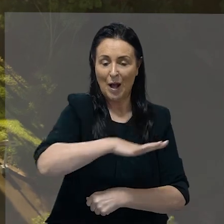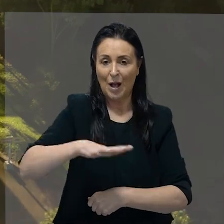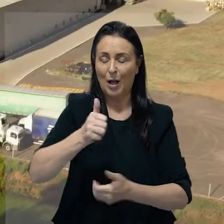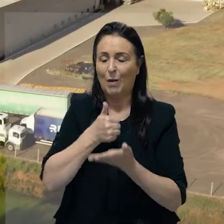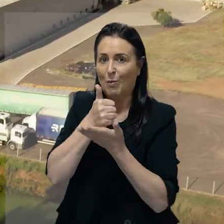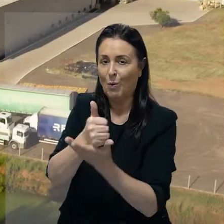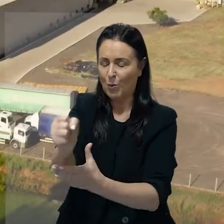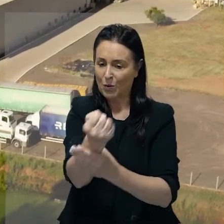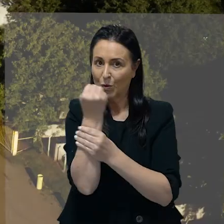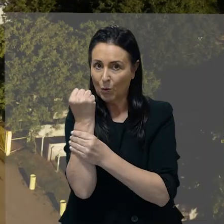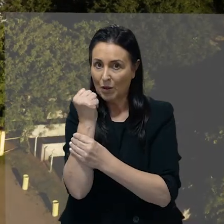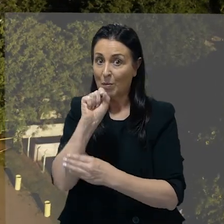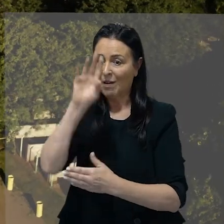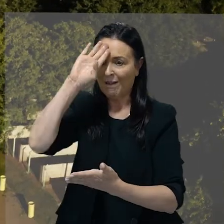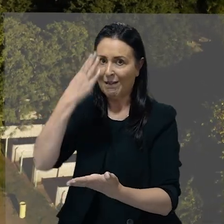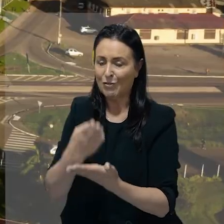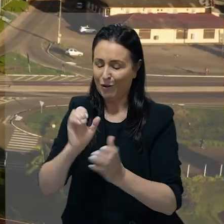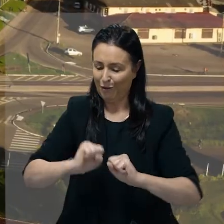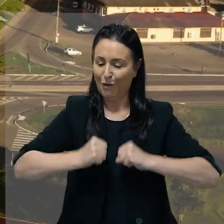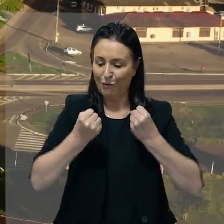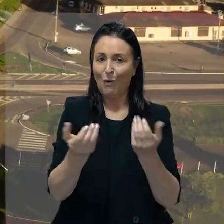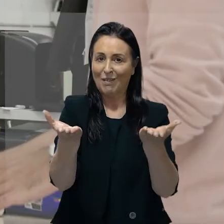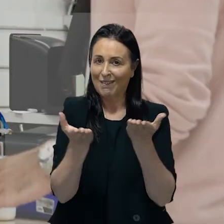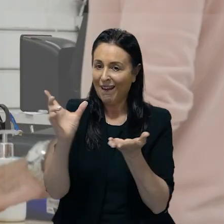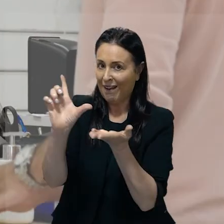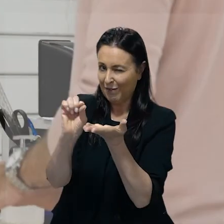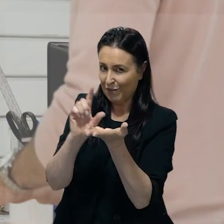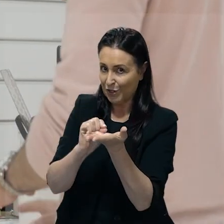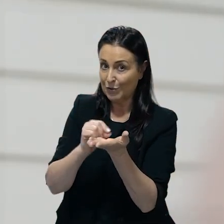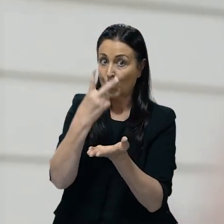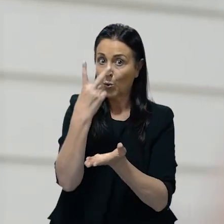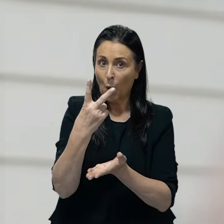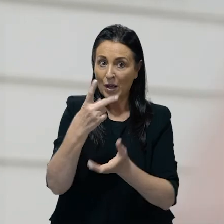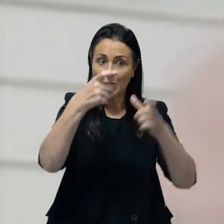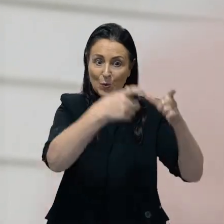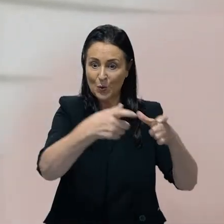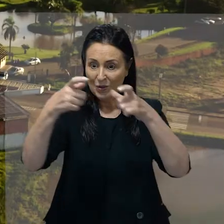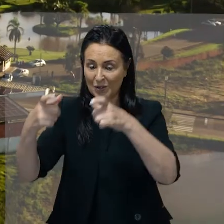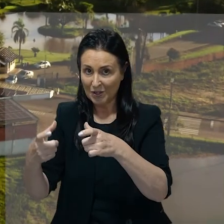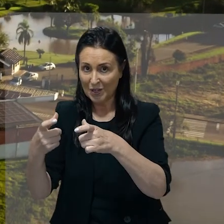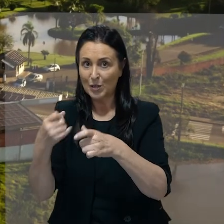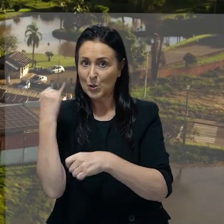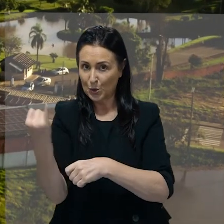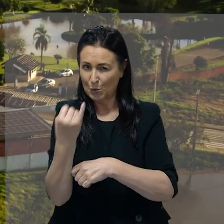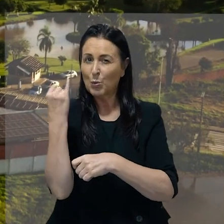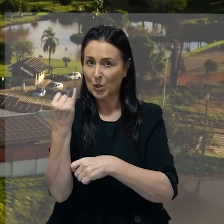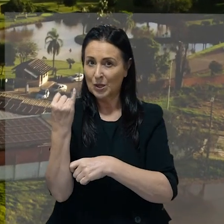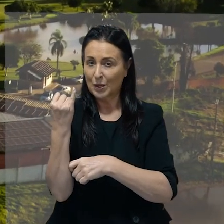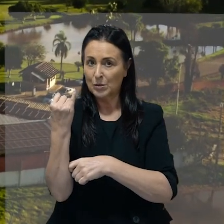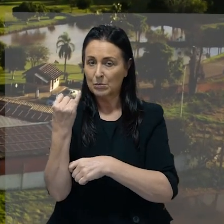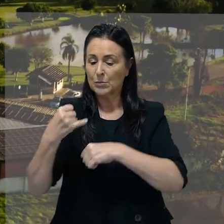oferece espaço, apoio e segurança para quem acredita em sua força e quer investir. São dois